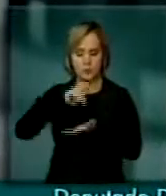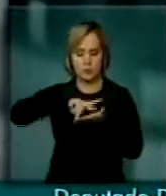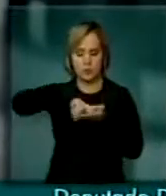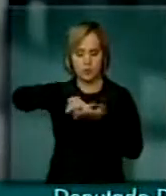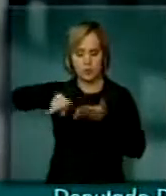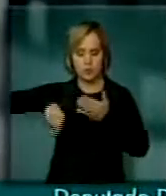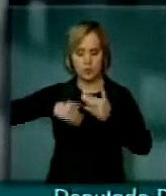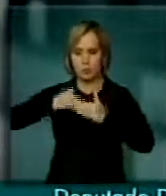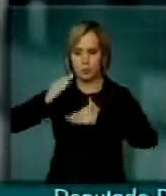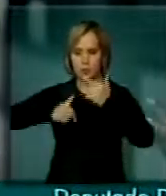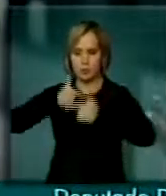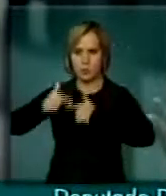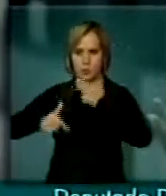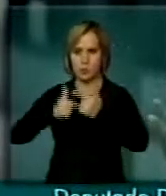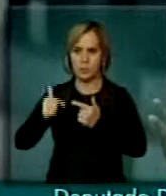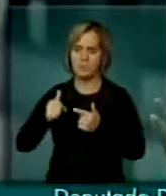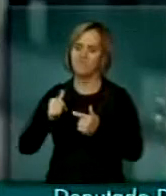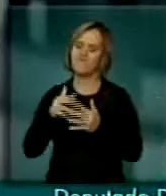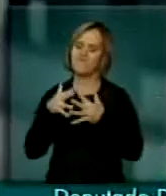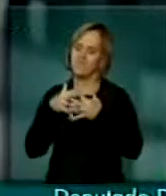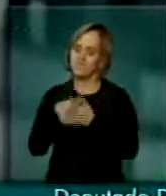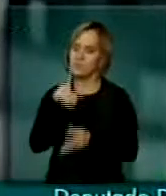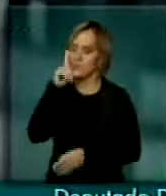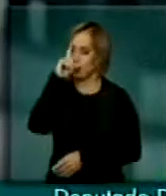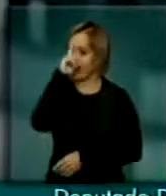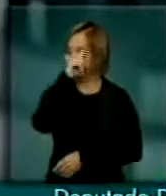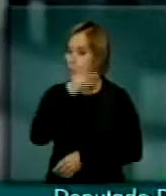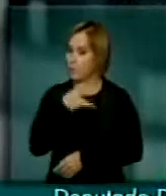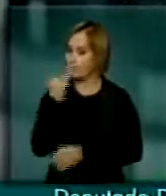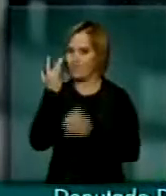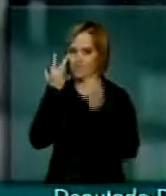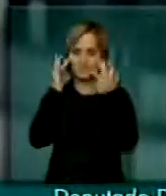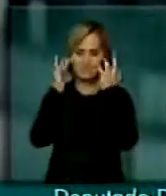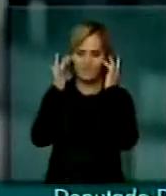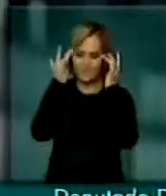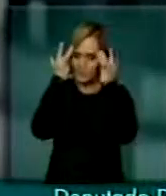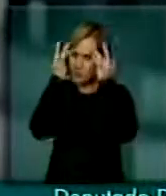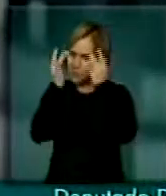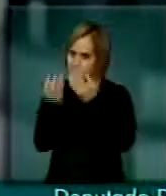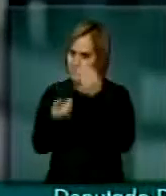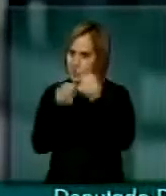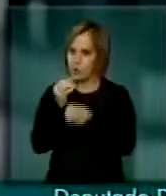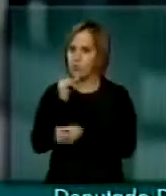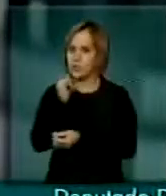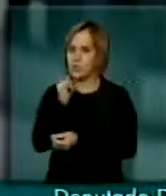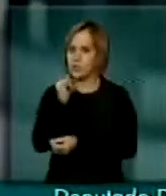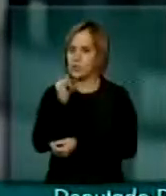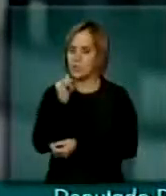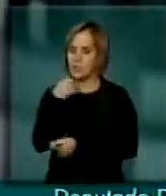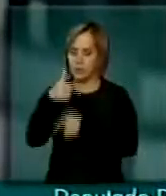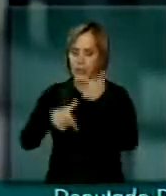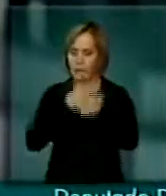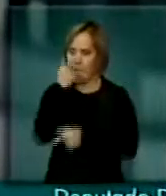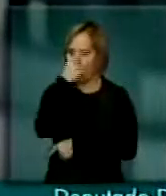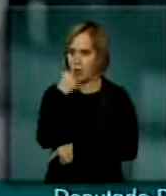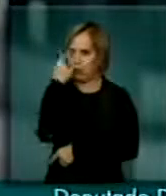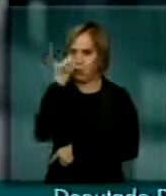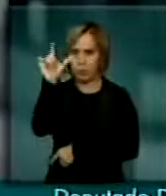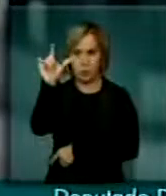E eu tenho dúvidas, tenho dúvidas. Se de fato a redução da jornada de trabalho